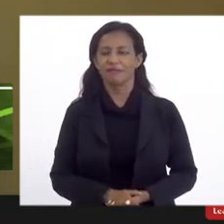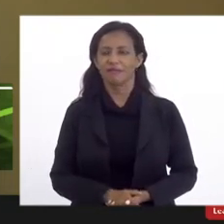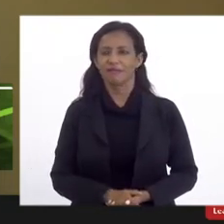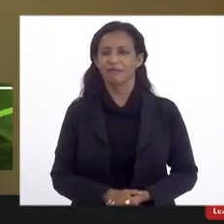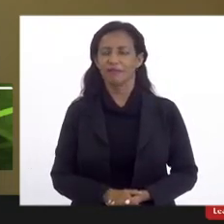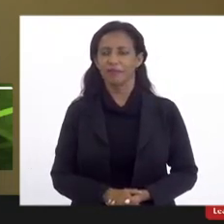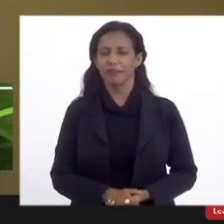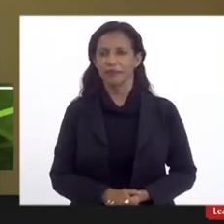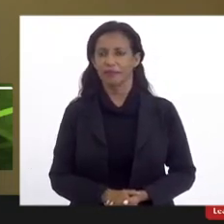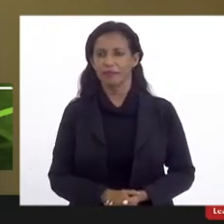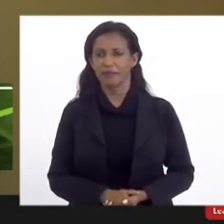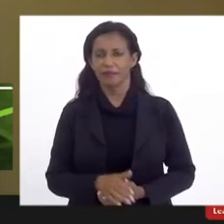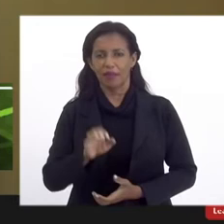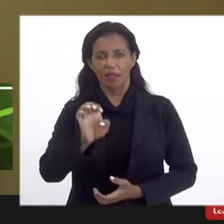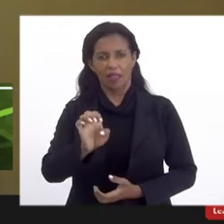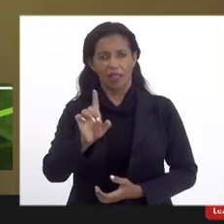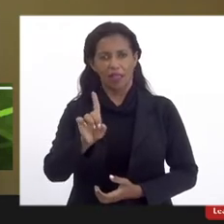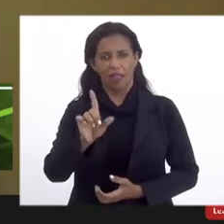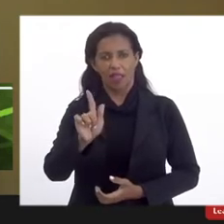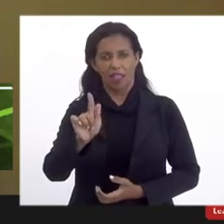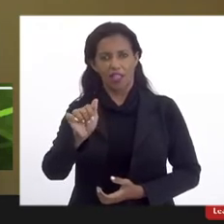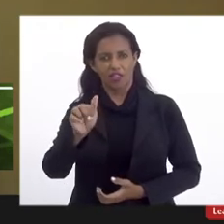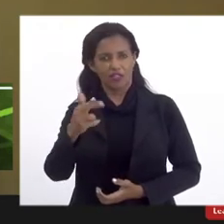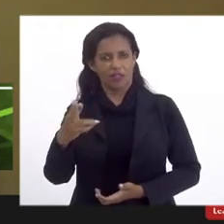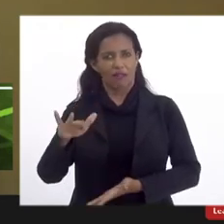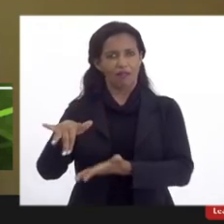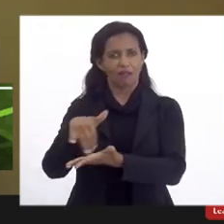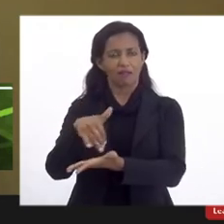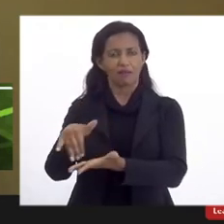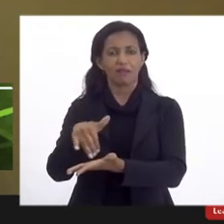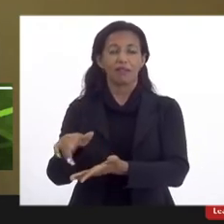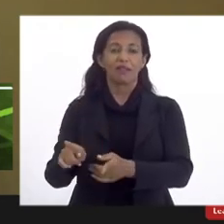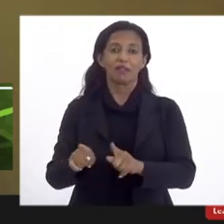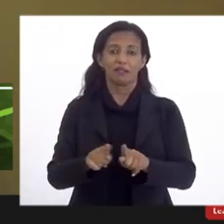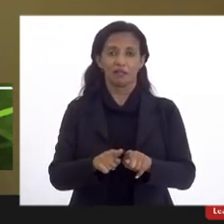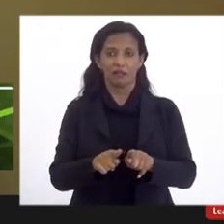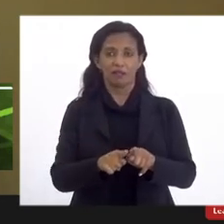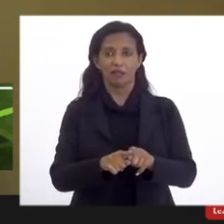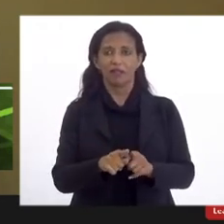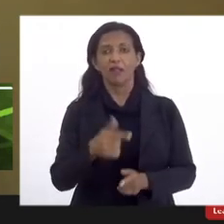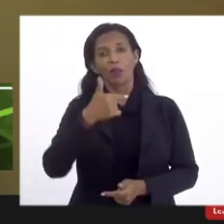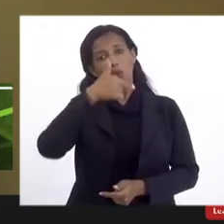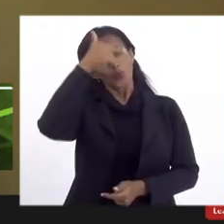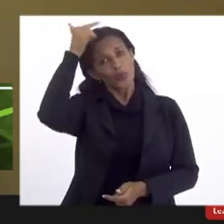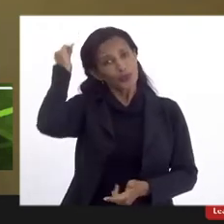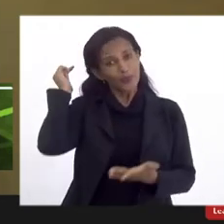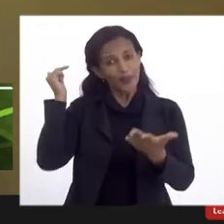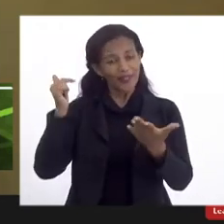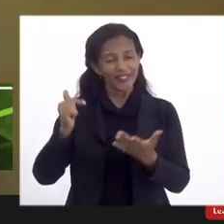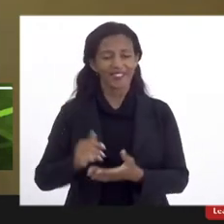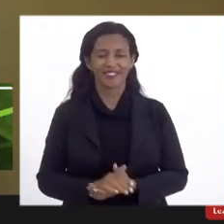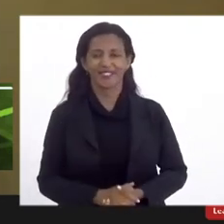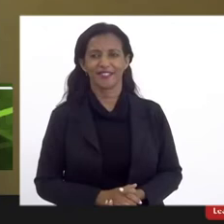do Edgar Leite, secretário, e Luiz Paulo Corrêa da Rocha,